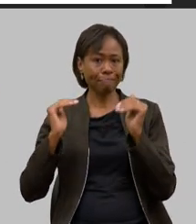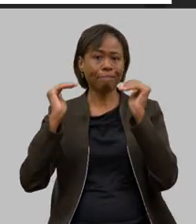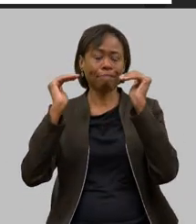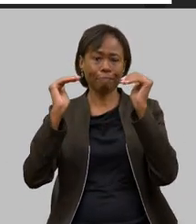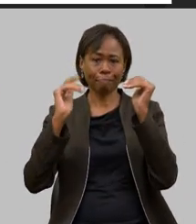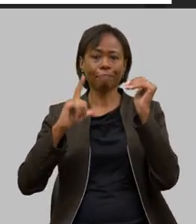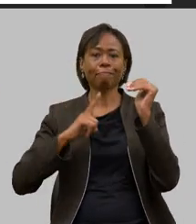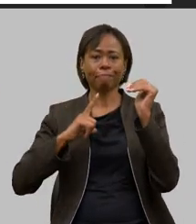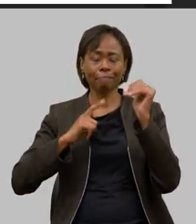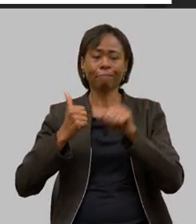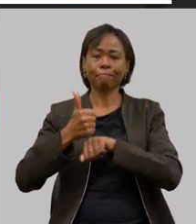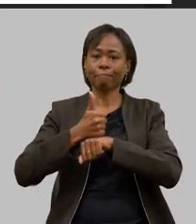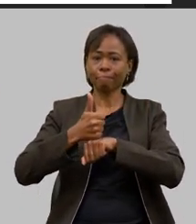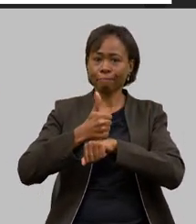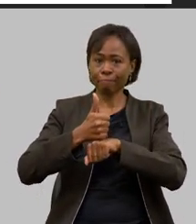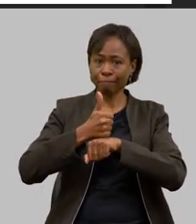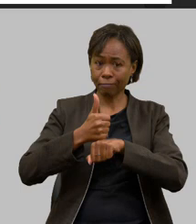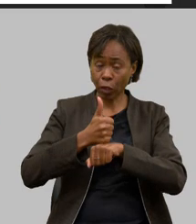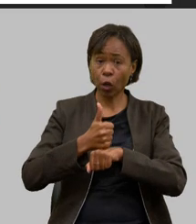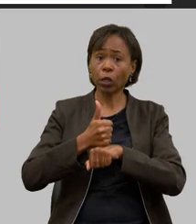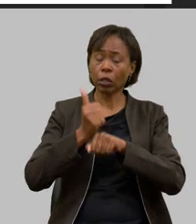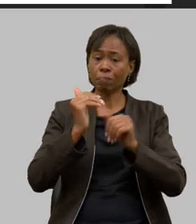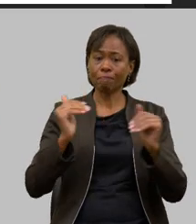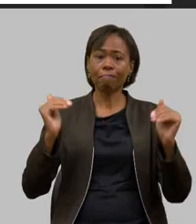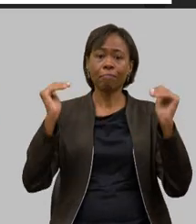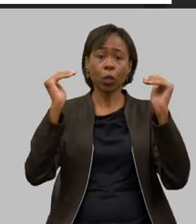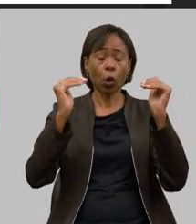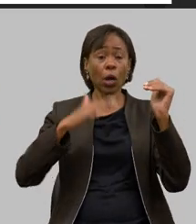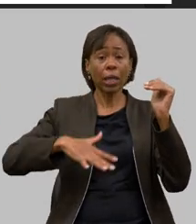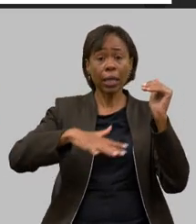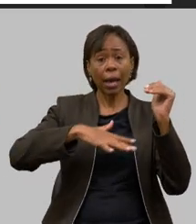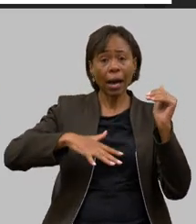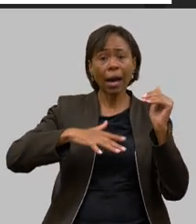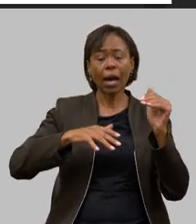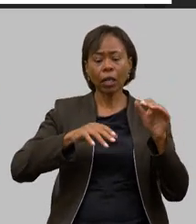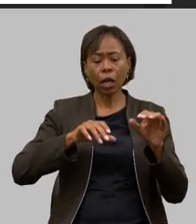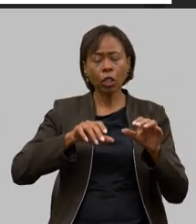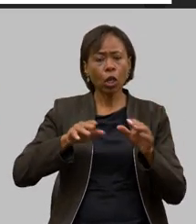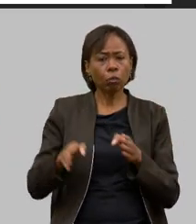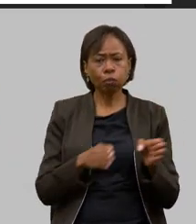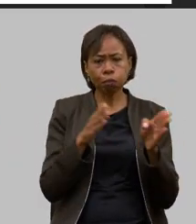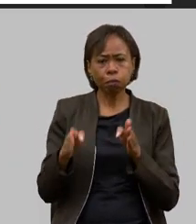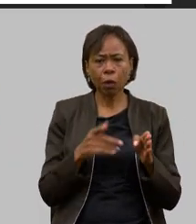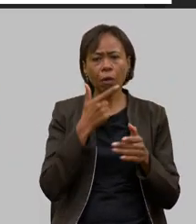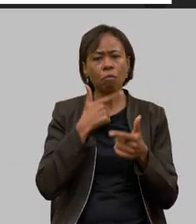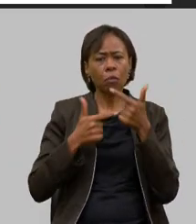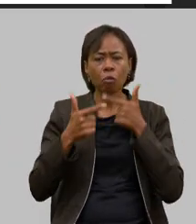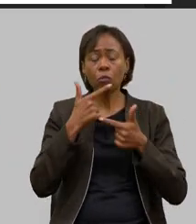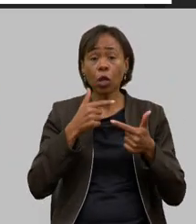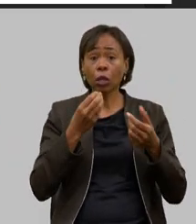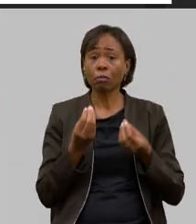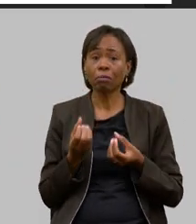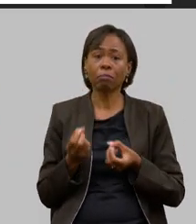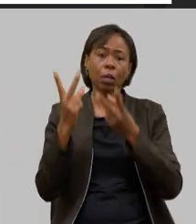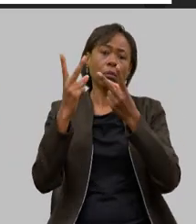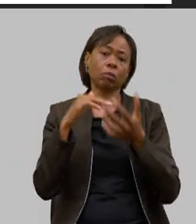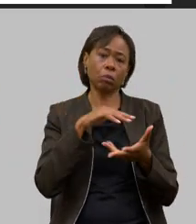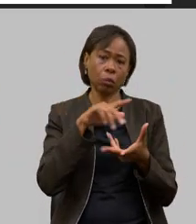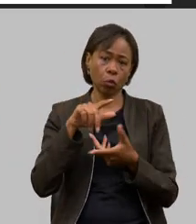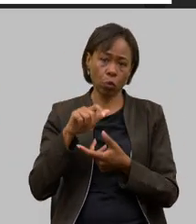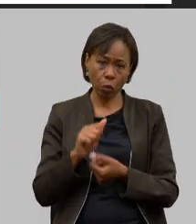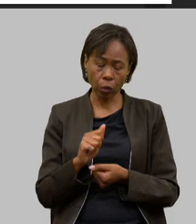formam profissionais com curso superior em laticínios que vão para o mundo todo tendo tecnologia de ponta e o nosso primeiro